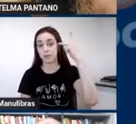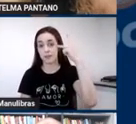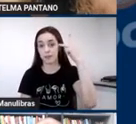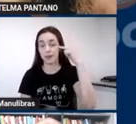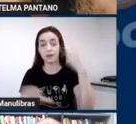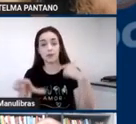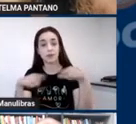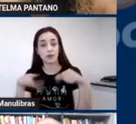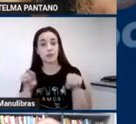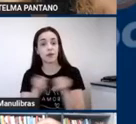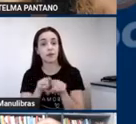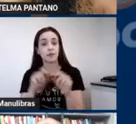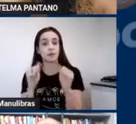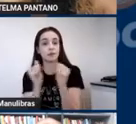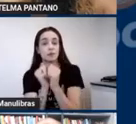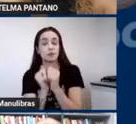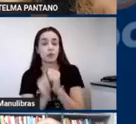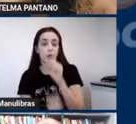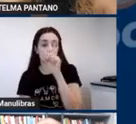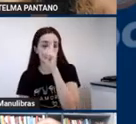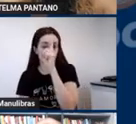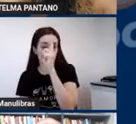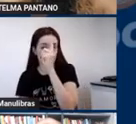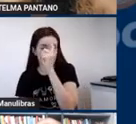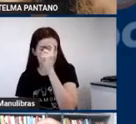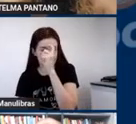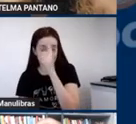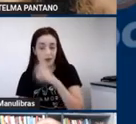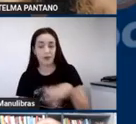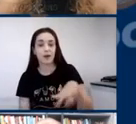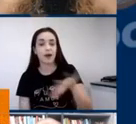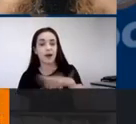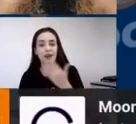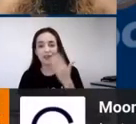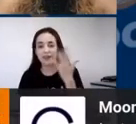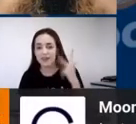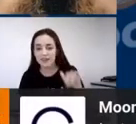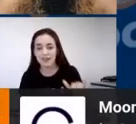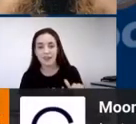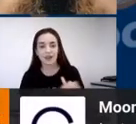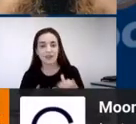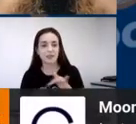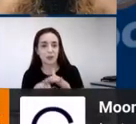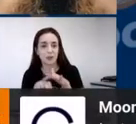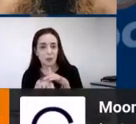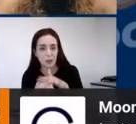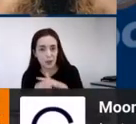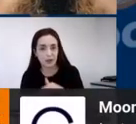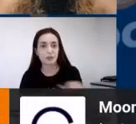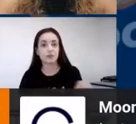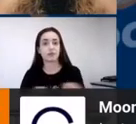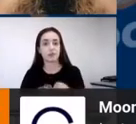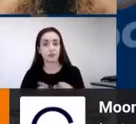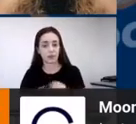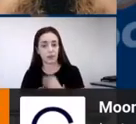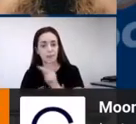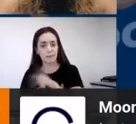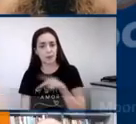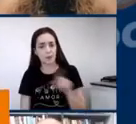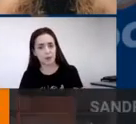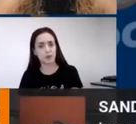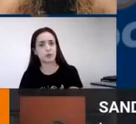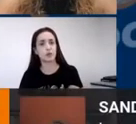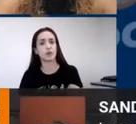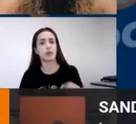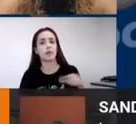Dia Infantil do Instituto de Psiquiatria da mesma faculdade, professora colaboradora da Faculdade de Medicina